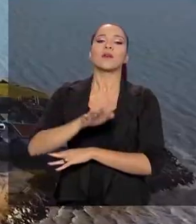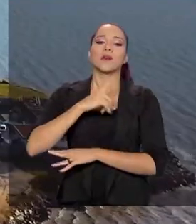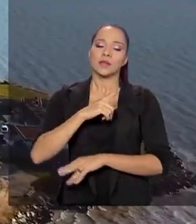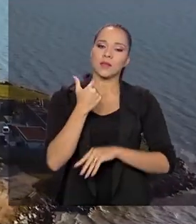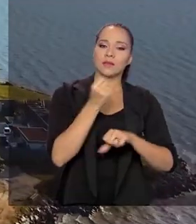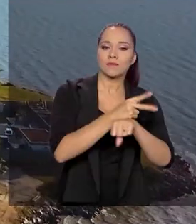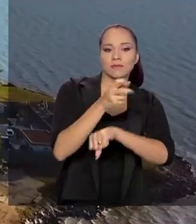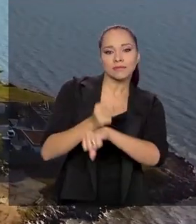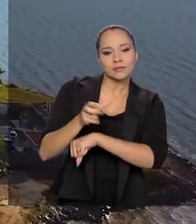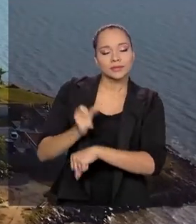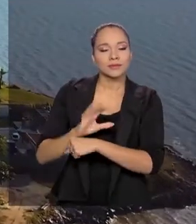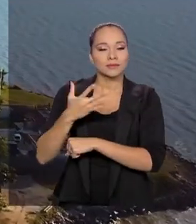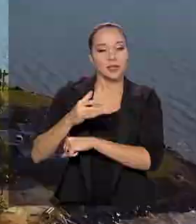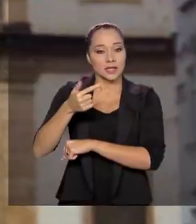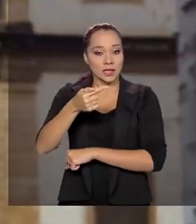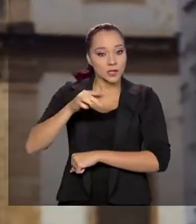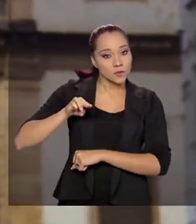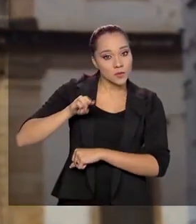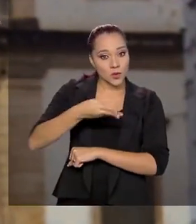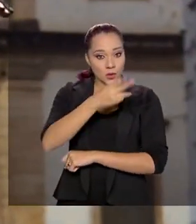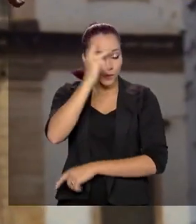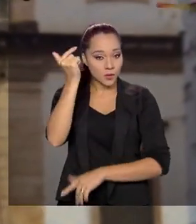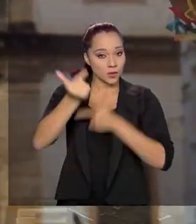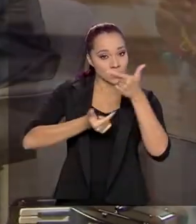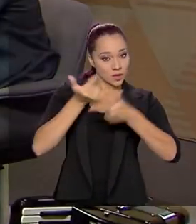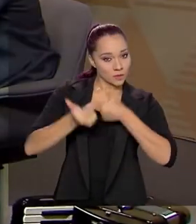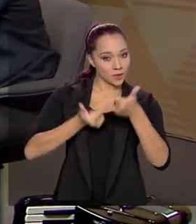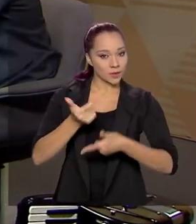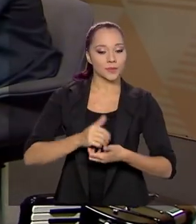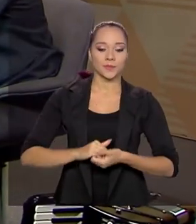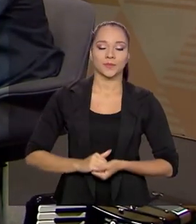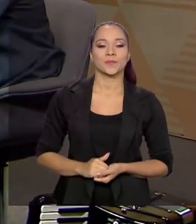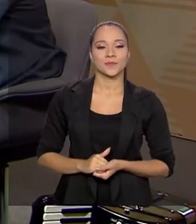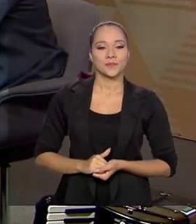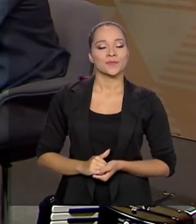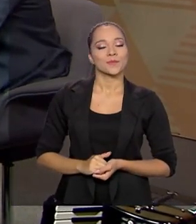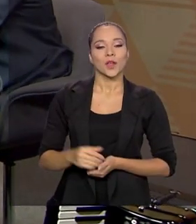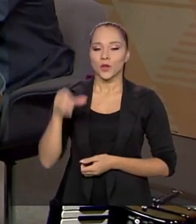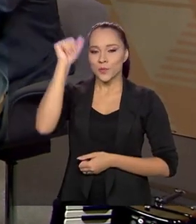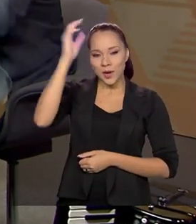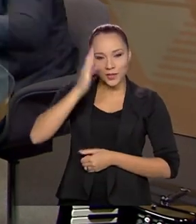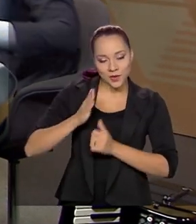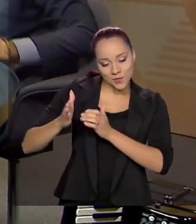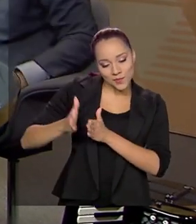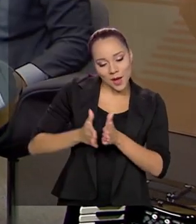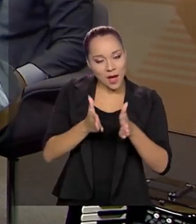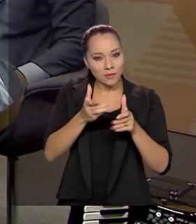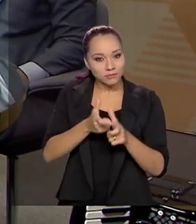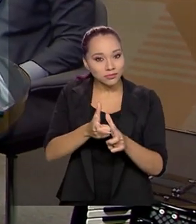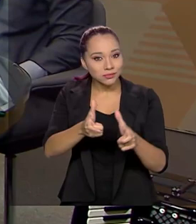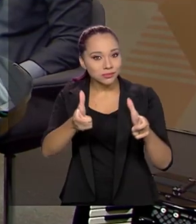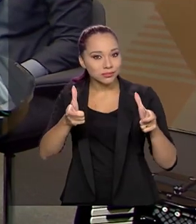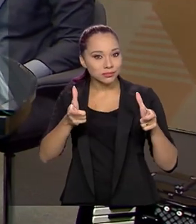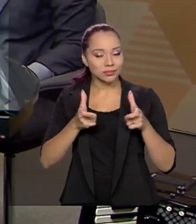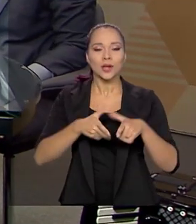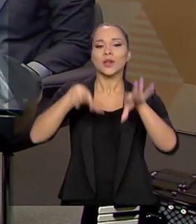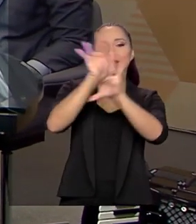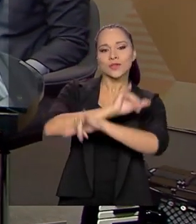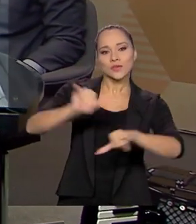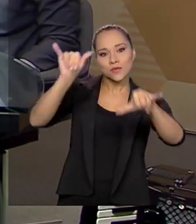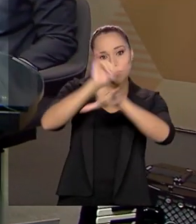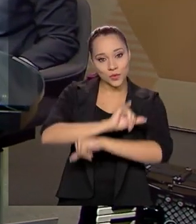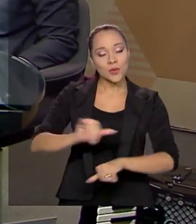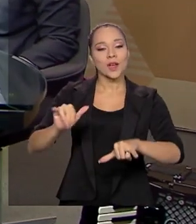para cerca de 7 milhões de trabalhadores. E botar o Brasil na rota de crescimento, divulgar e